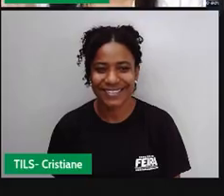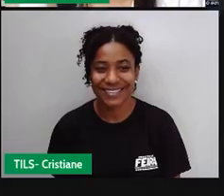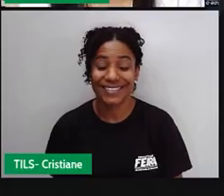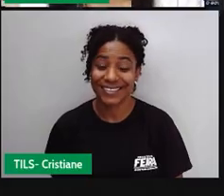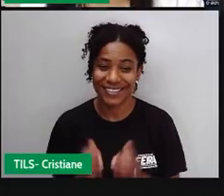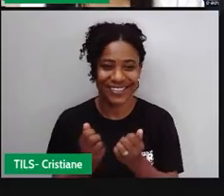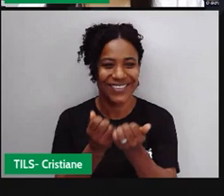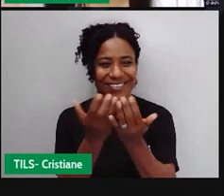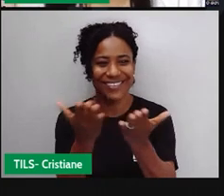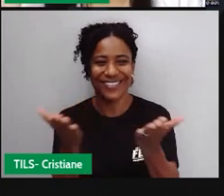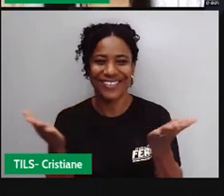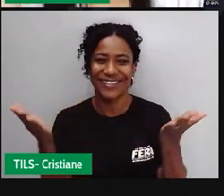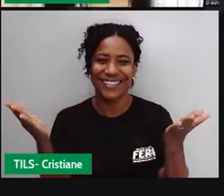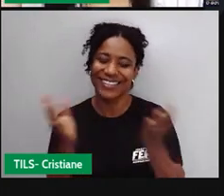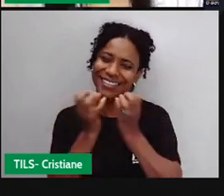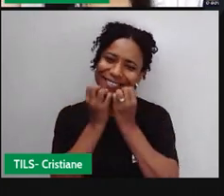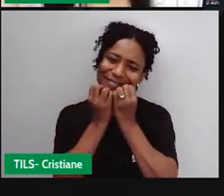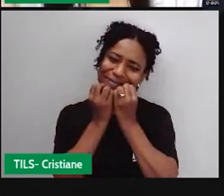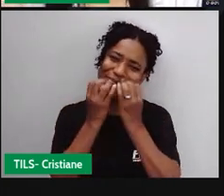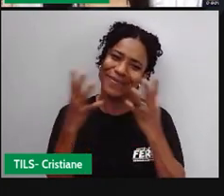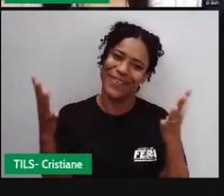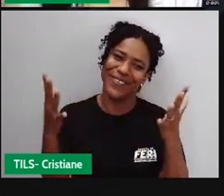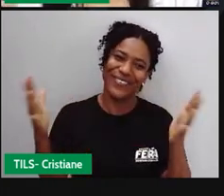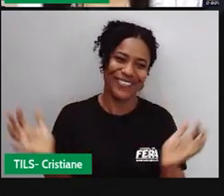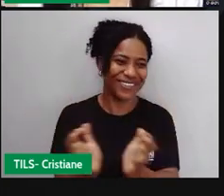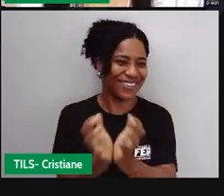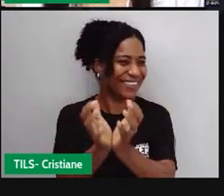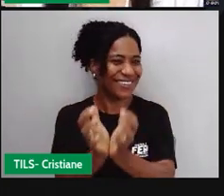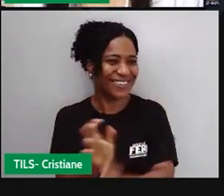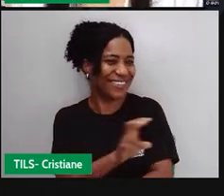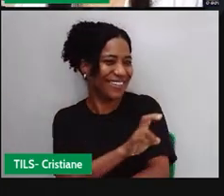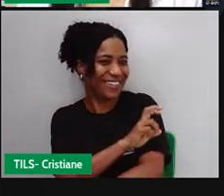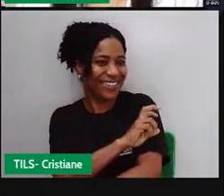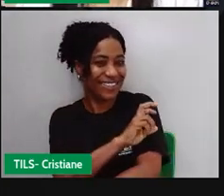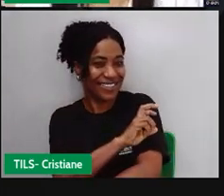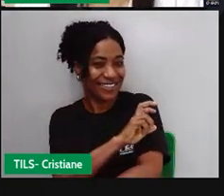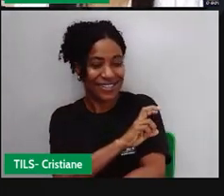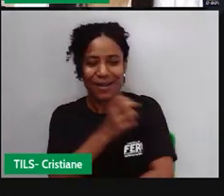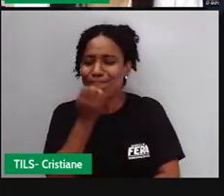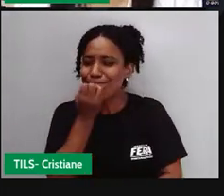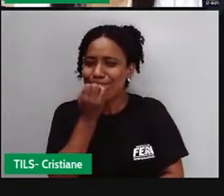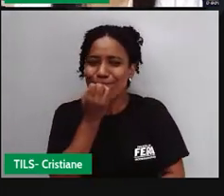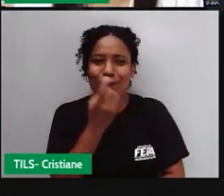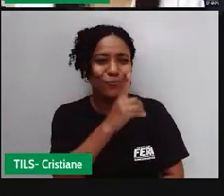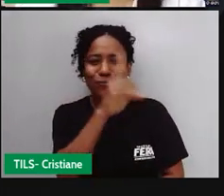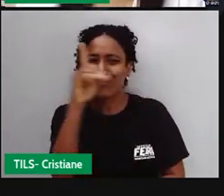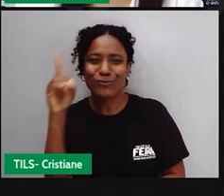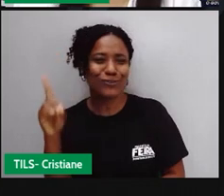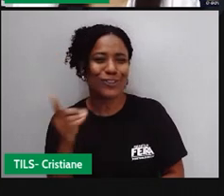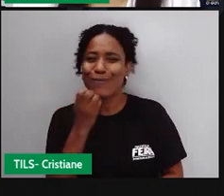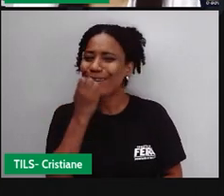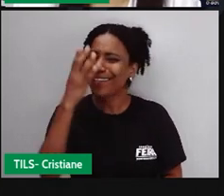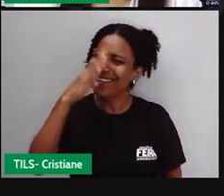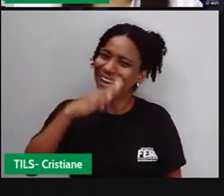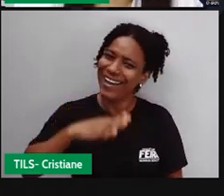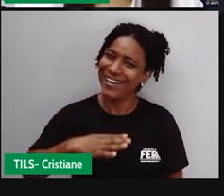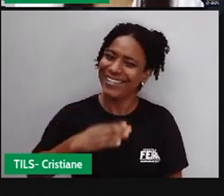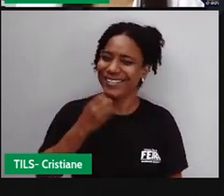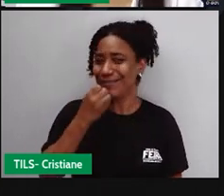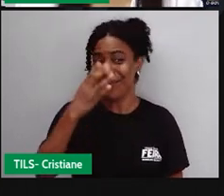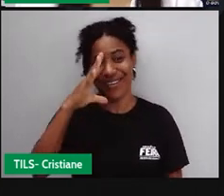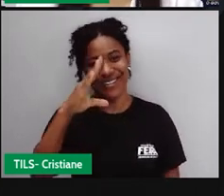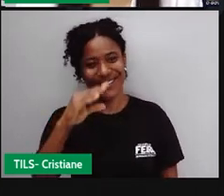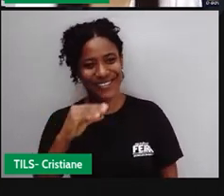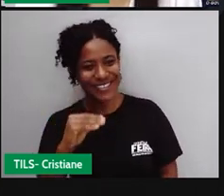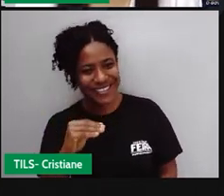Olá, turma do quinto ano! E aí, bom dia, boa tarde, boa noite.